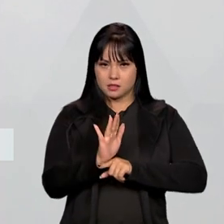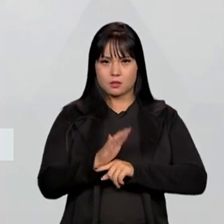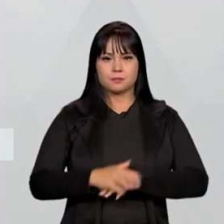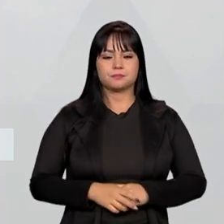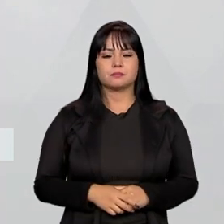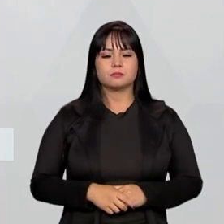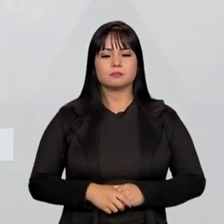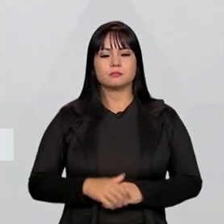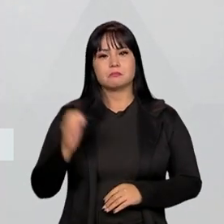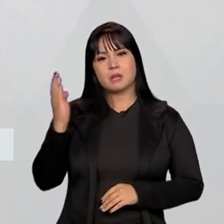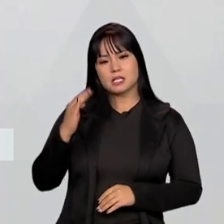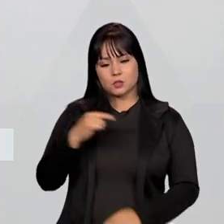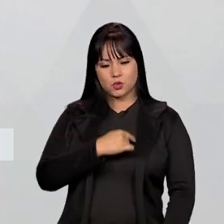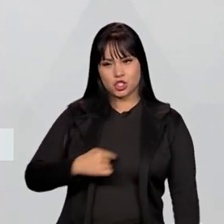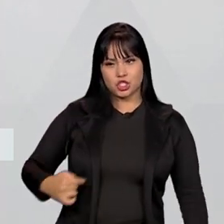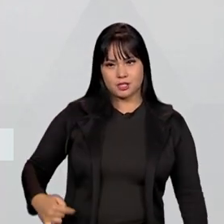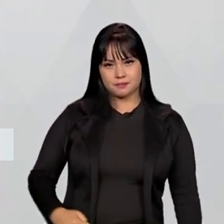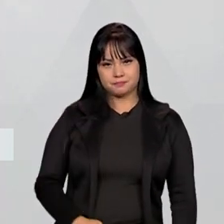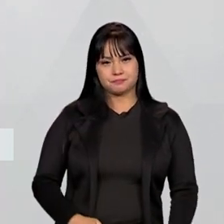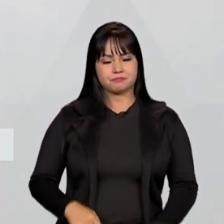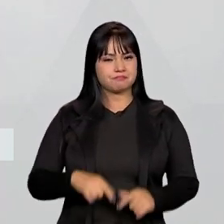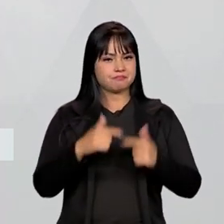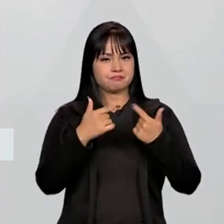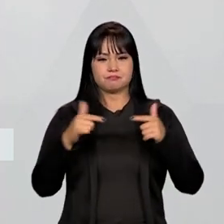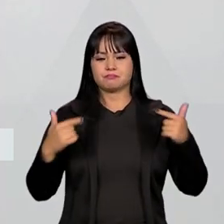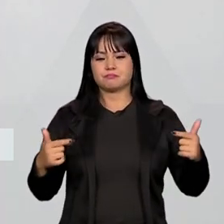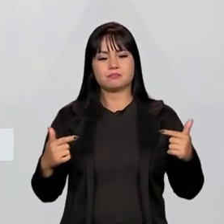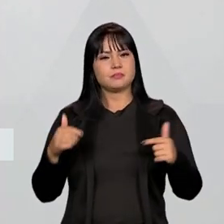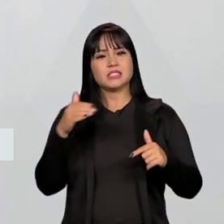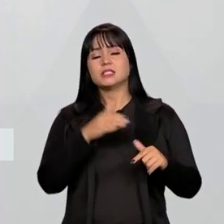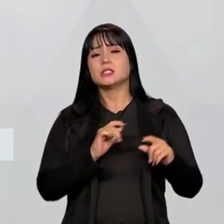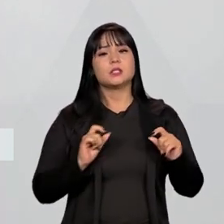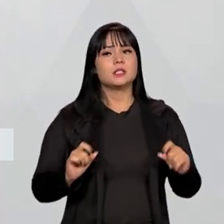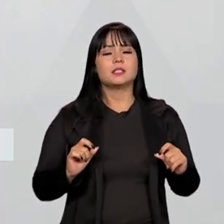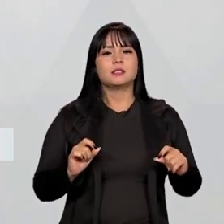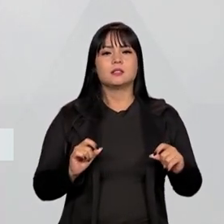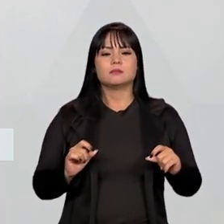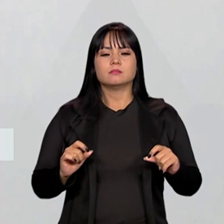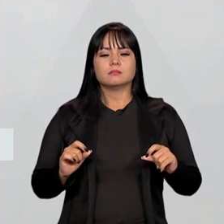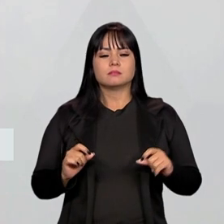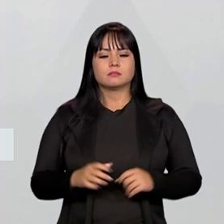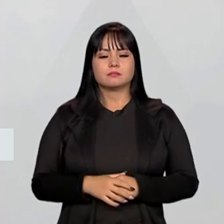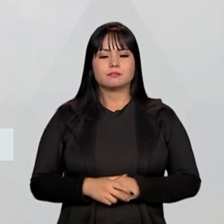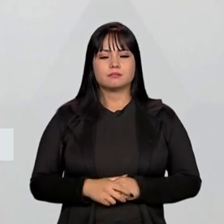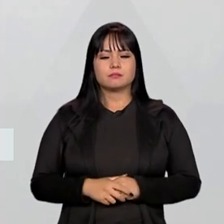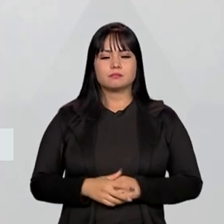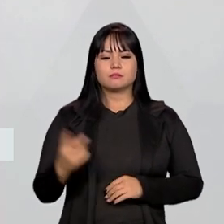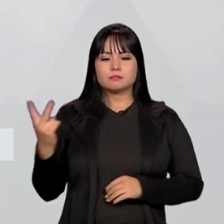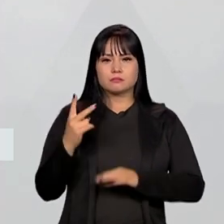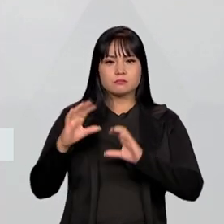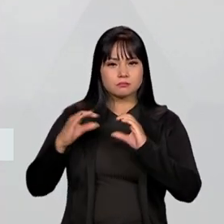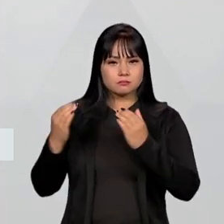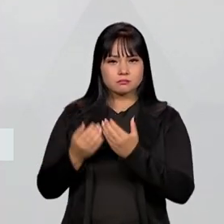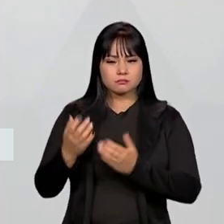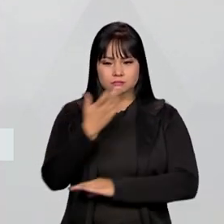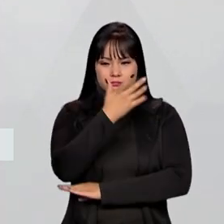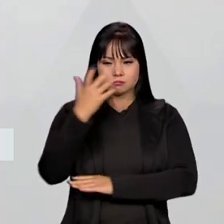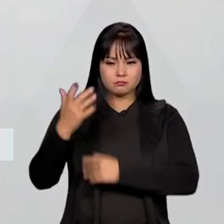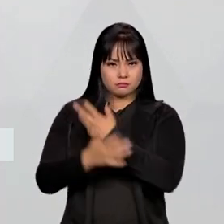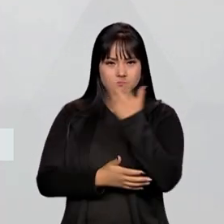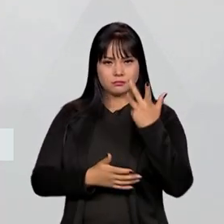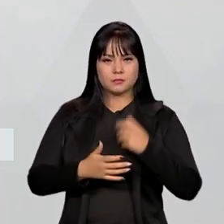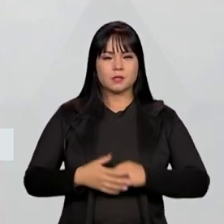Brasil-China, não havia ali um subcomitê sobre meio ambiente.